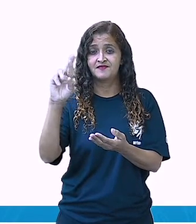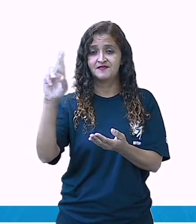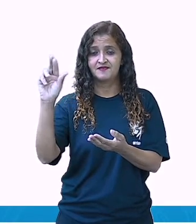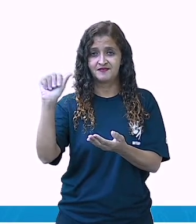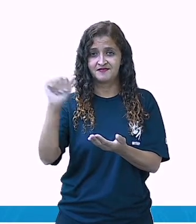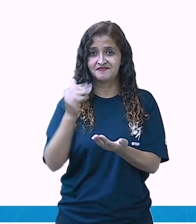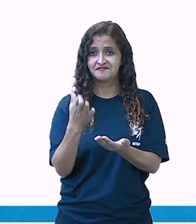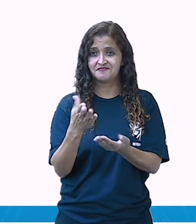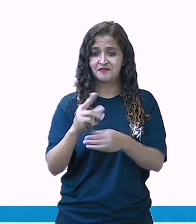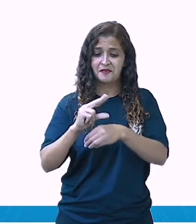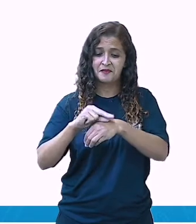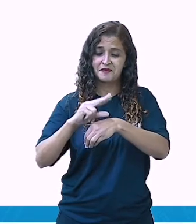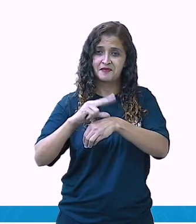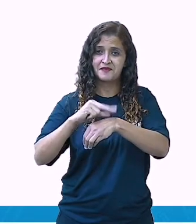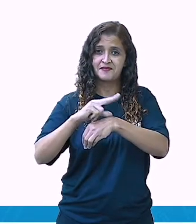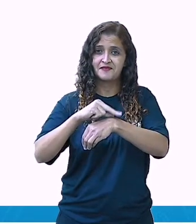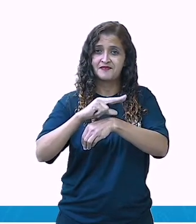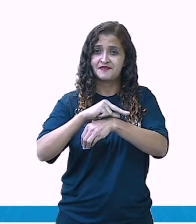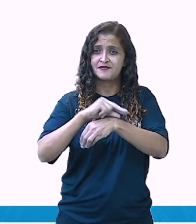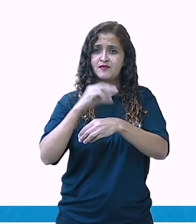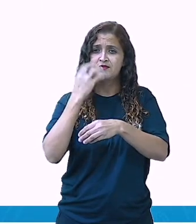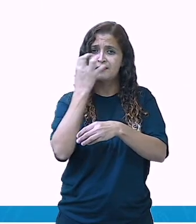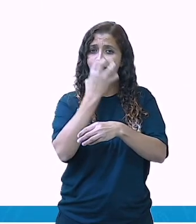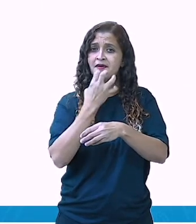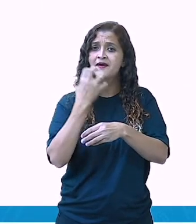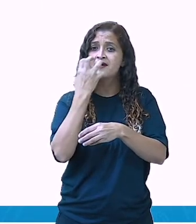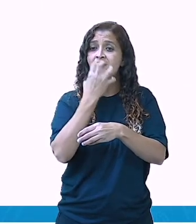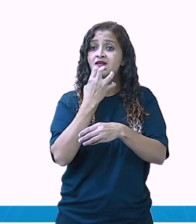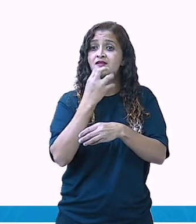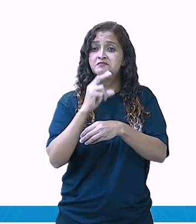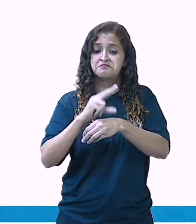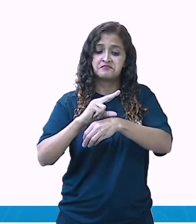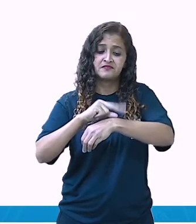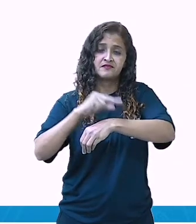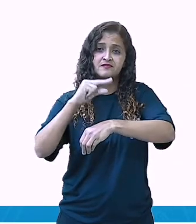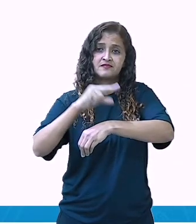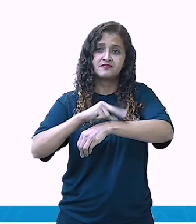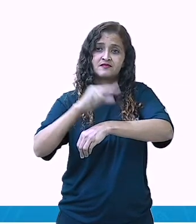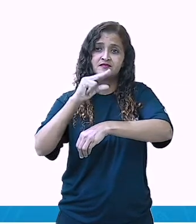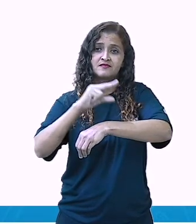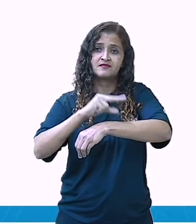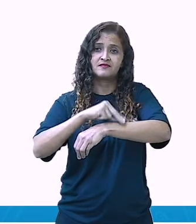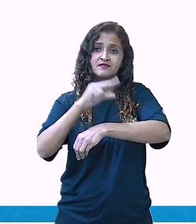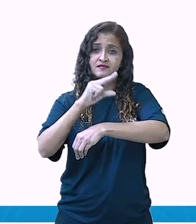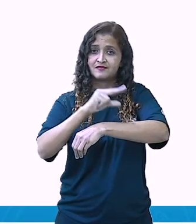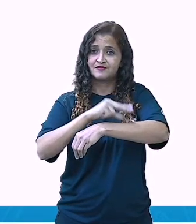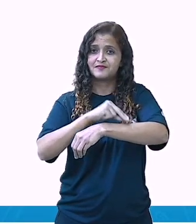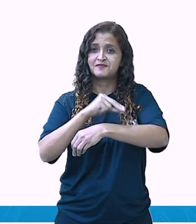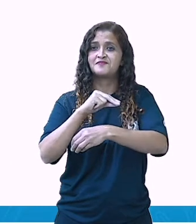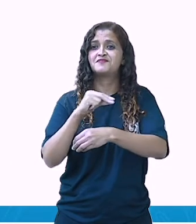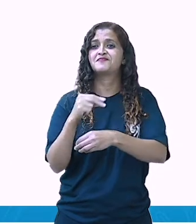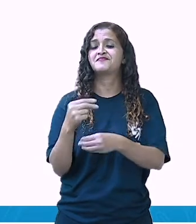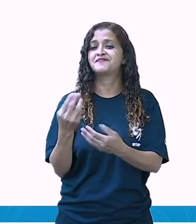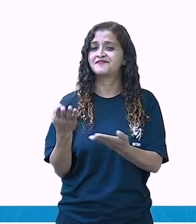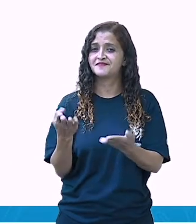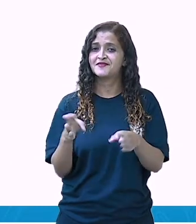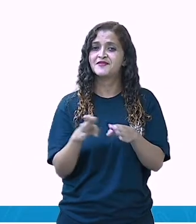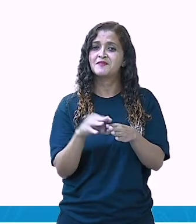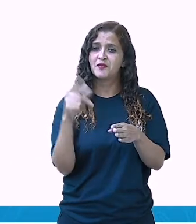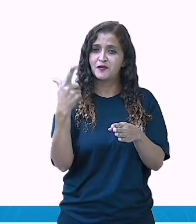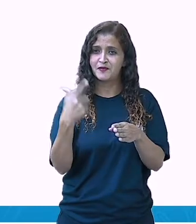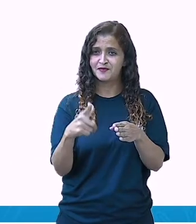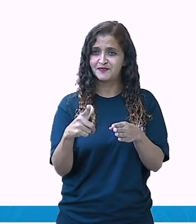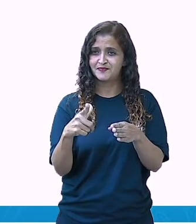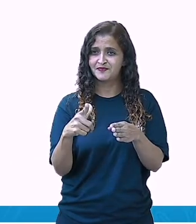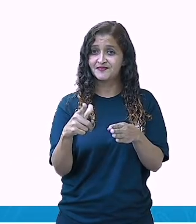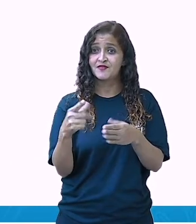Outro animal. E a sua canção? E o grilo dentro do chão? Que a gente tem o grilo também, que é um outro animal.